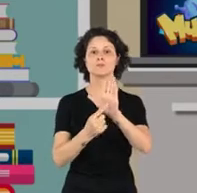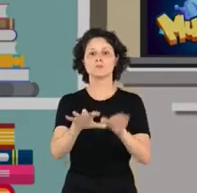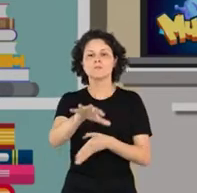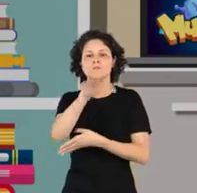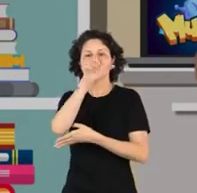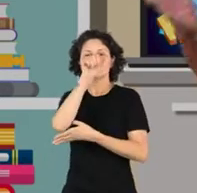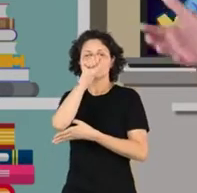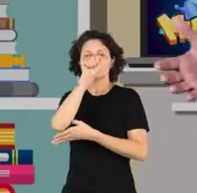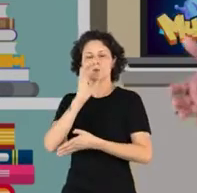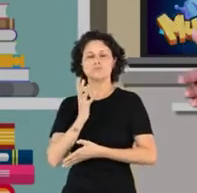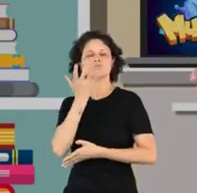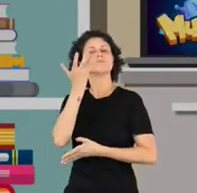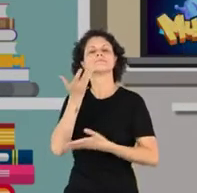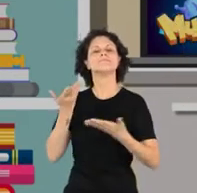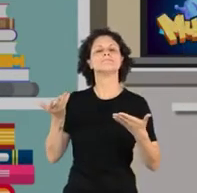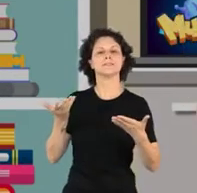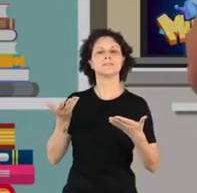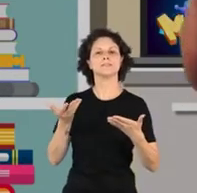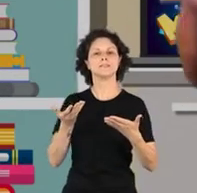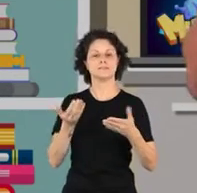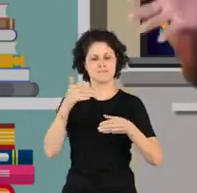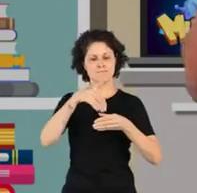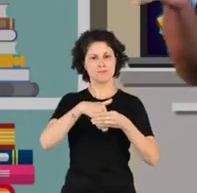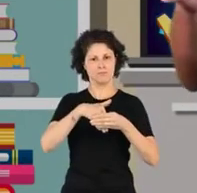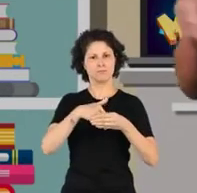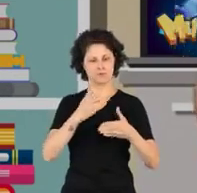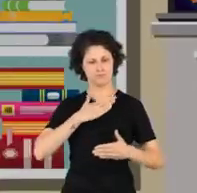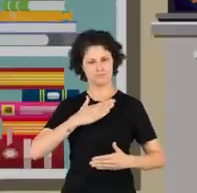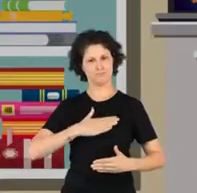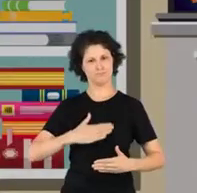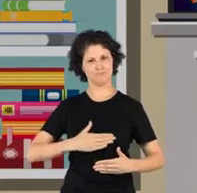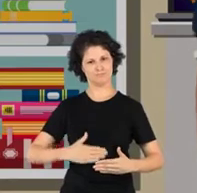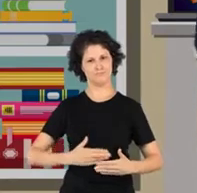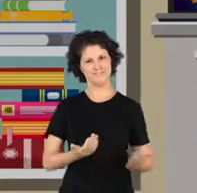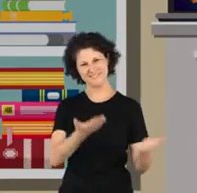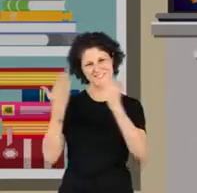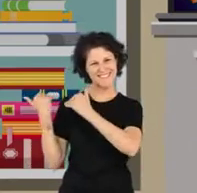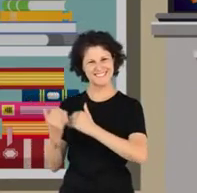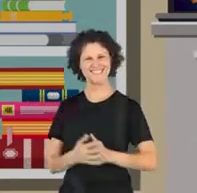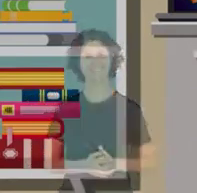respiratório. Vamos conhecer o que acontece com o ar dentro do nosso corpo. Vamos lá?